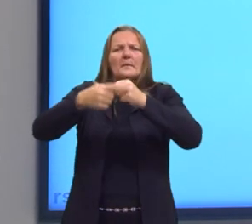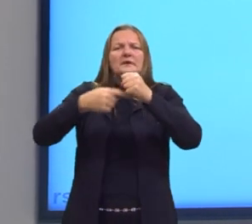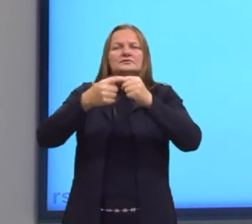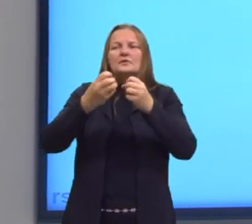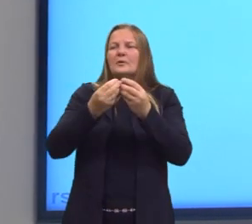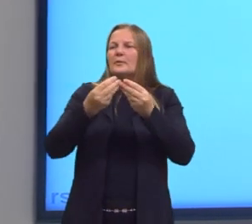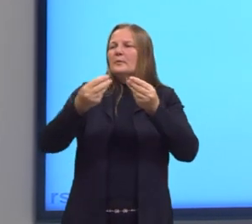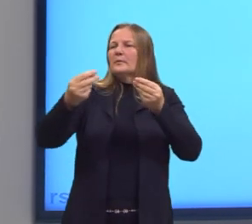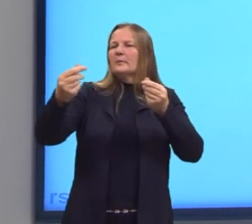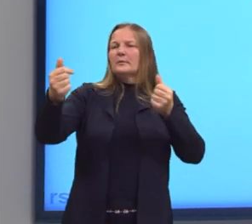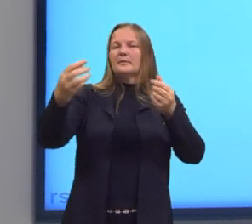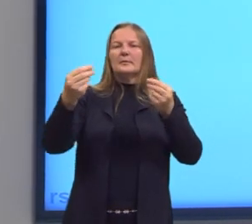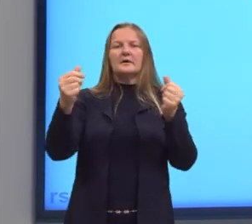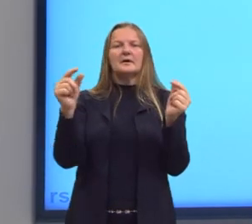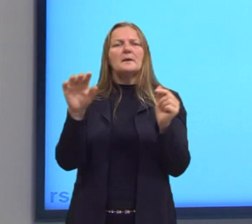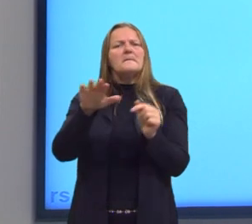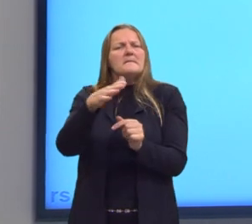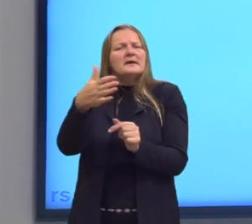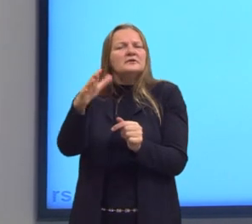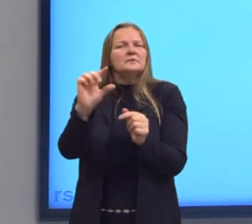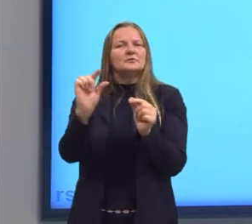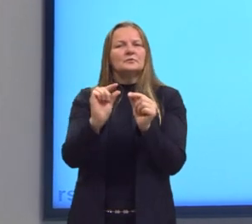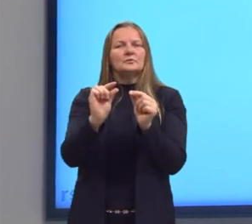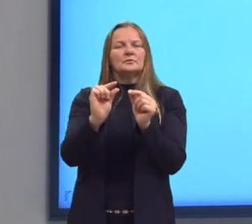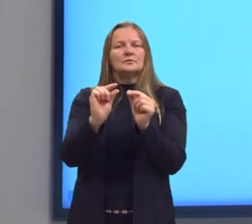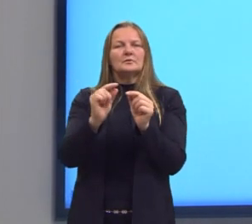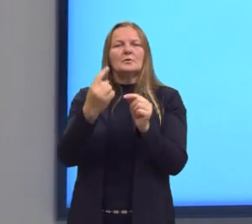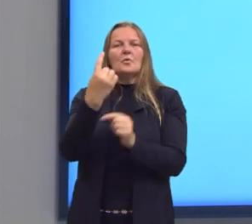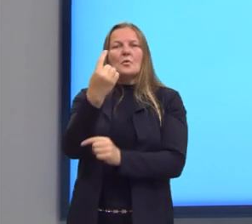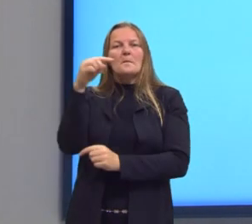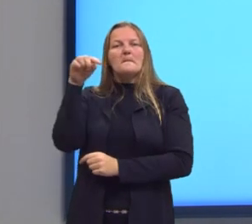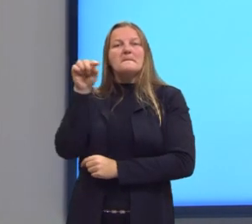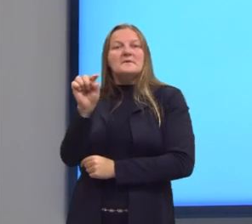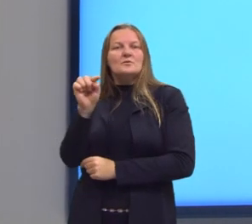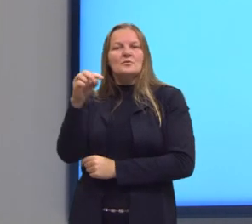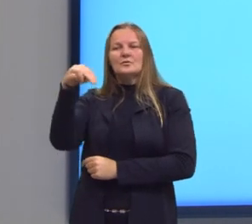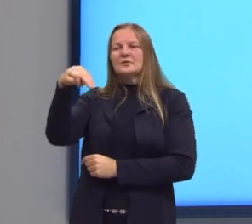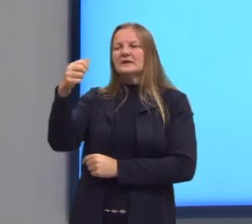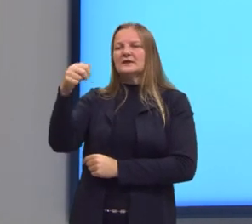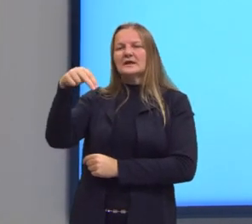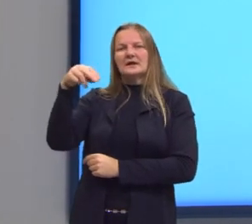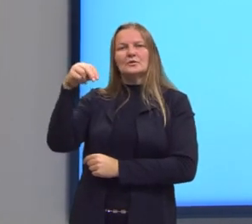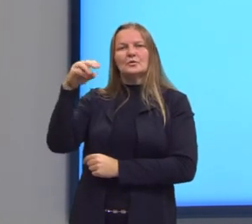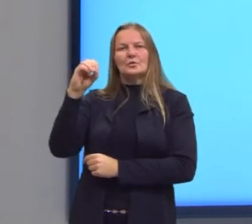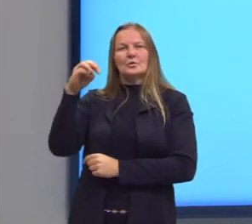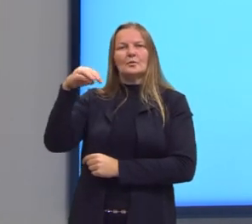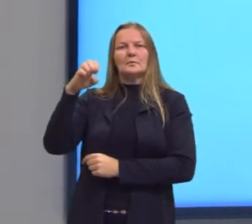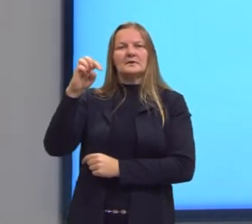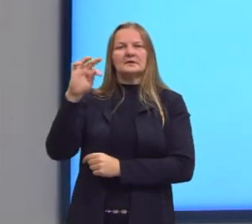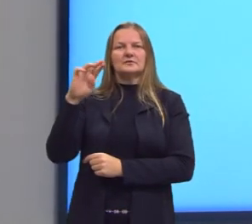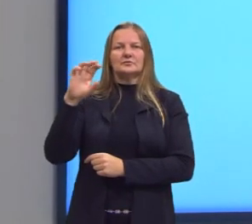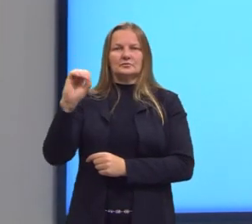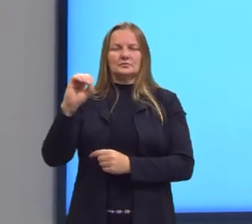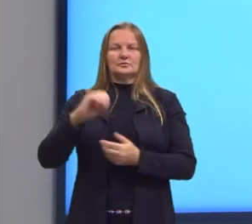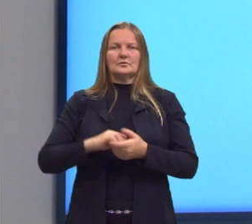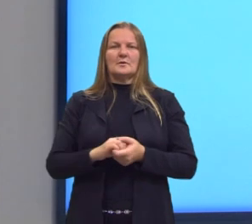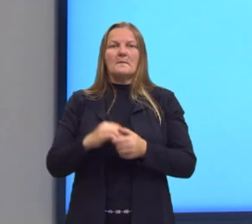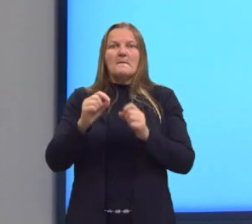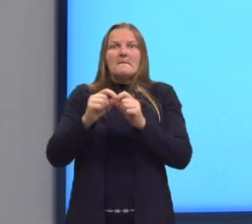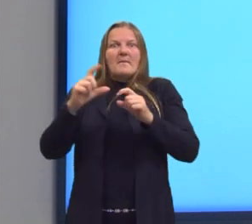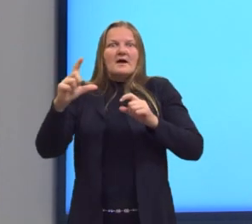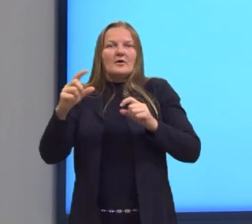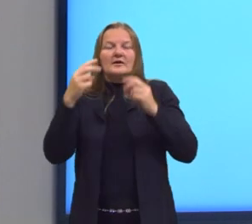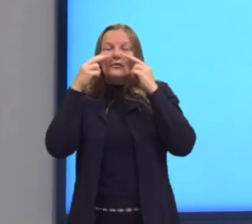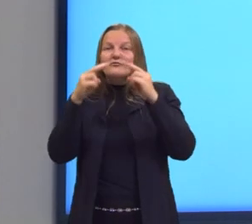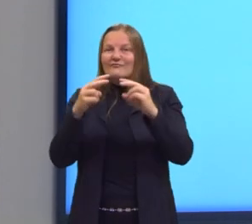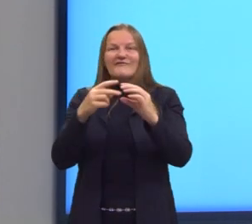apresentam o tamanho médio maior que mil nanômetros. Então, maior do que mil, eu consigo enxergar a olho